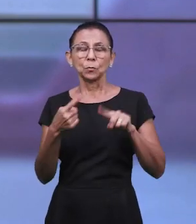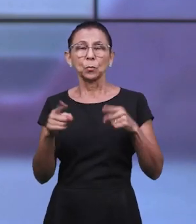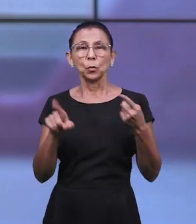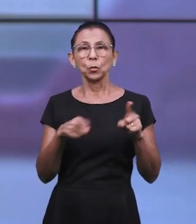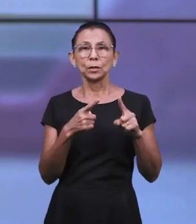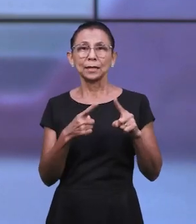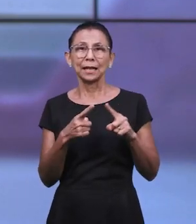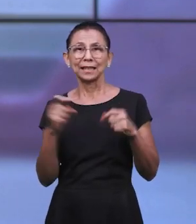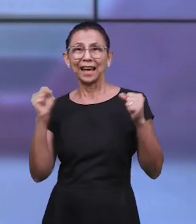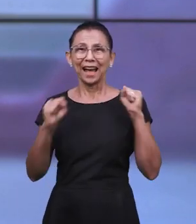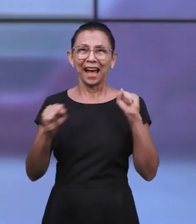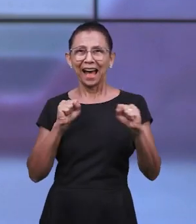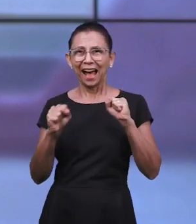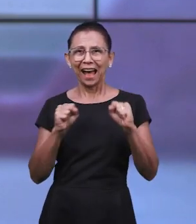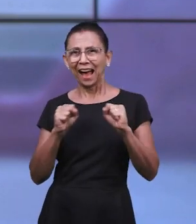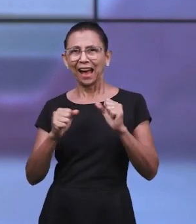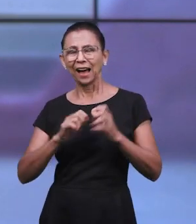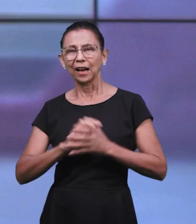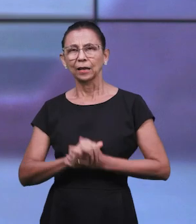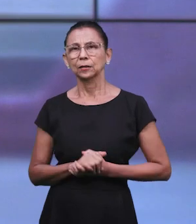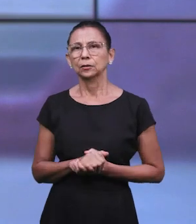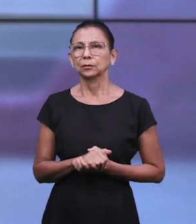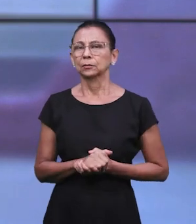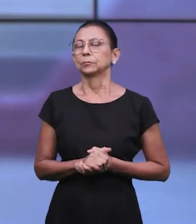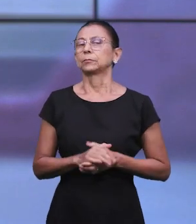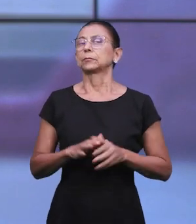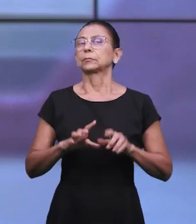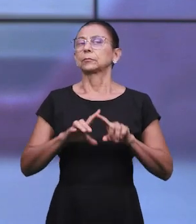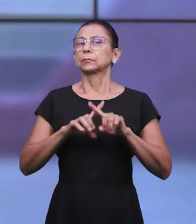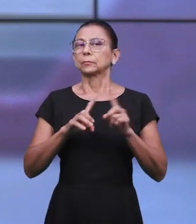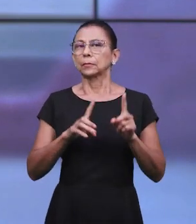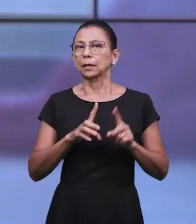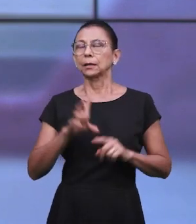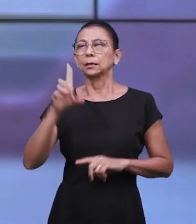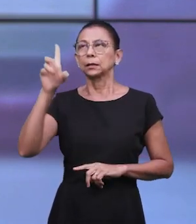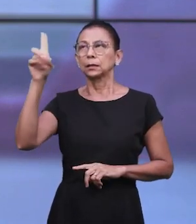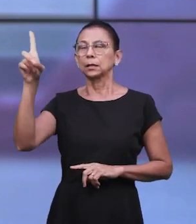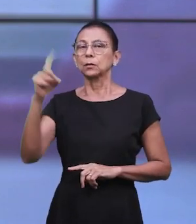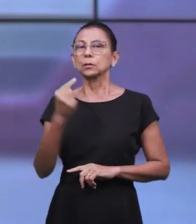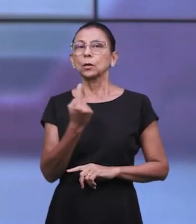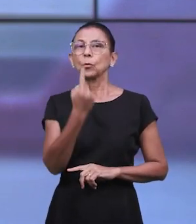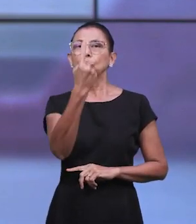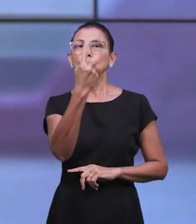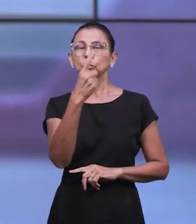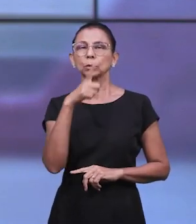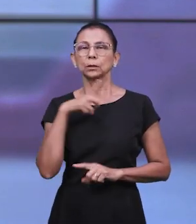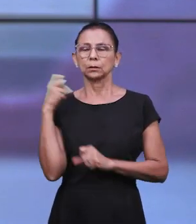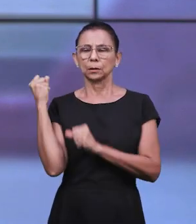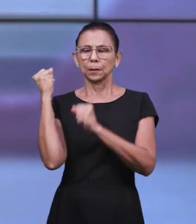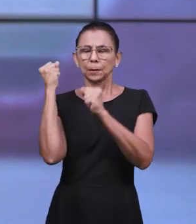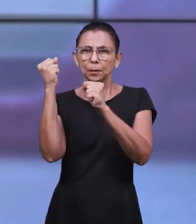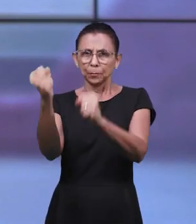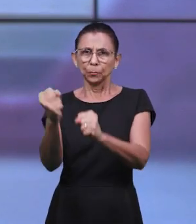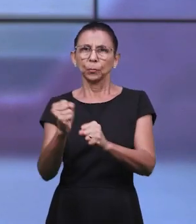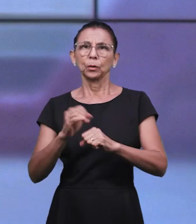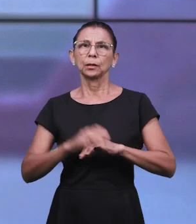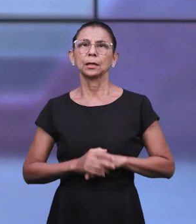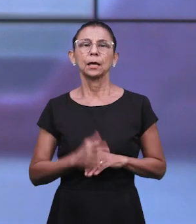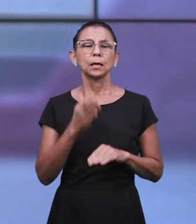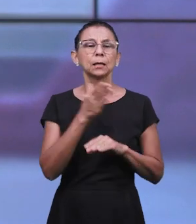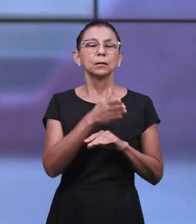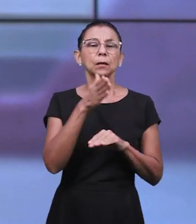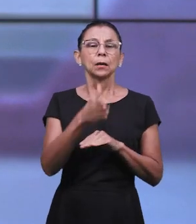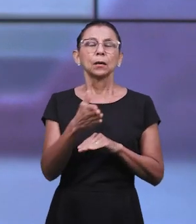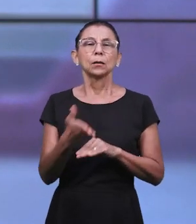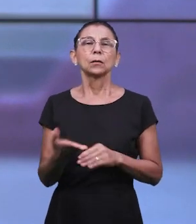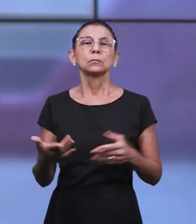experiência da irmã nos reafirma que Deus é o único que tem o poder de ser oniprosente. Ele pode estar em todos os